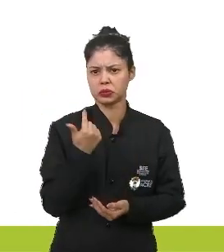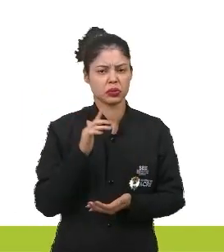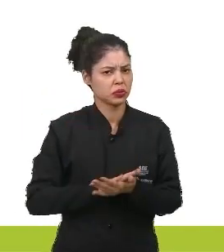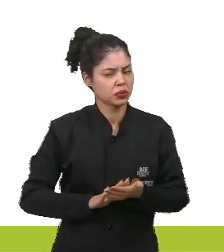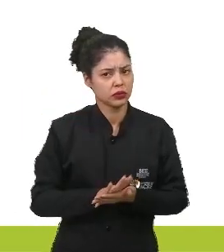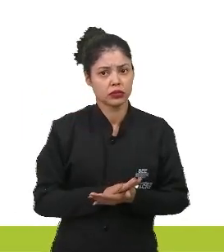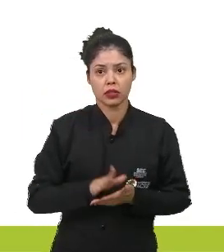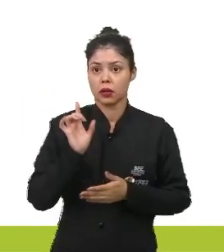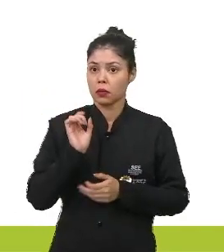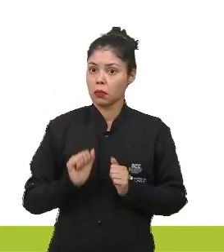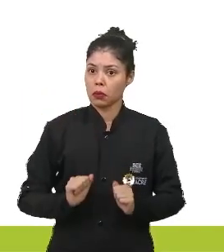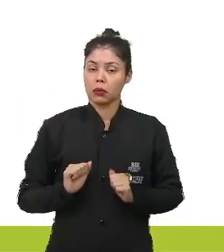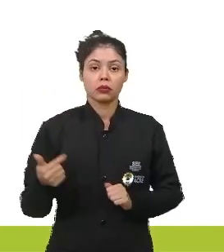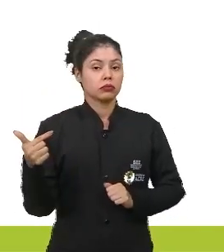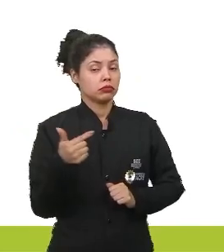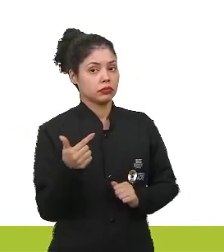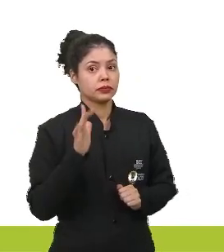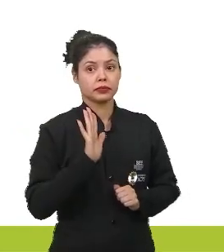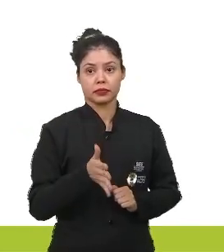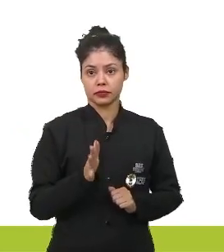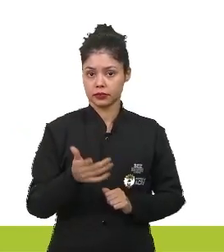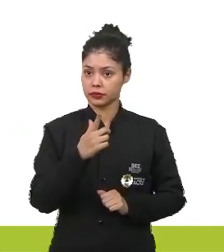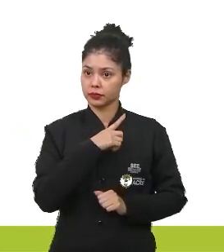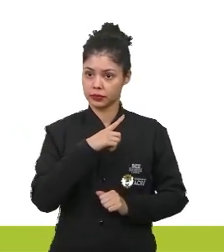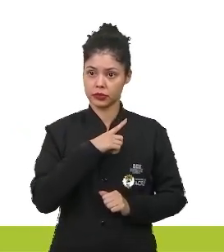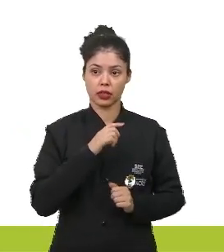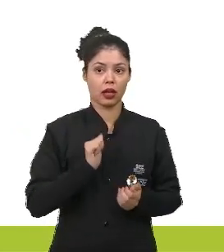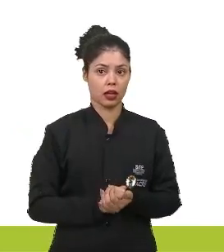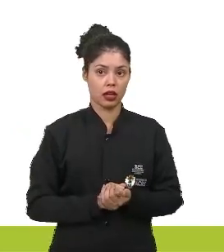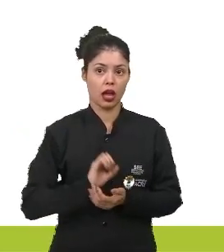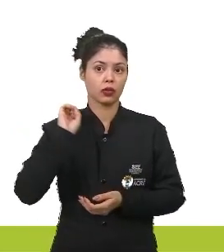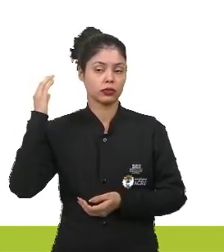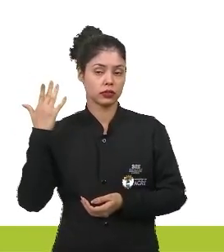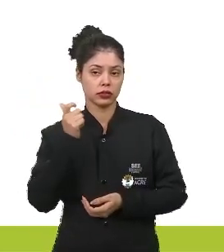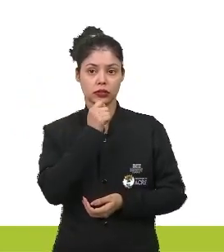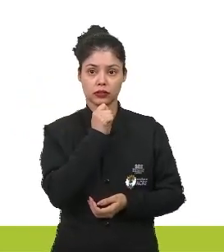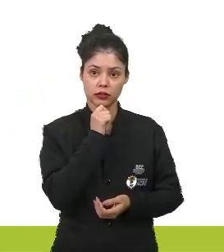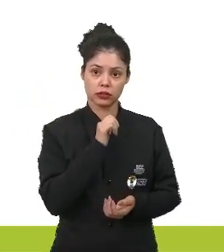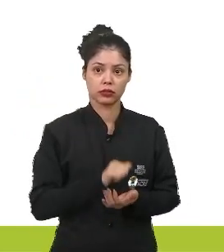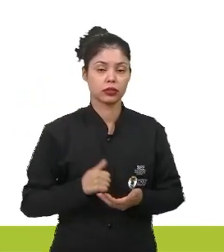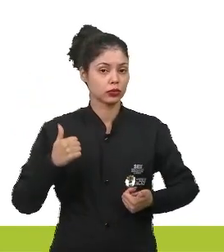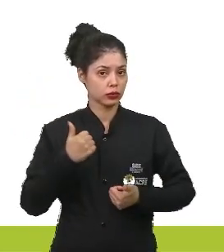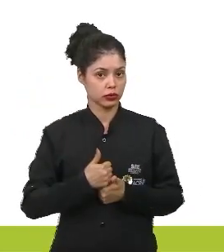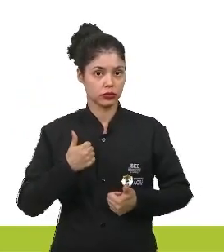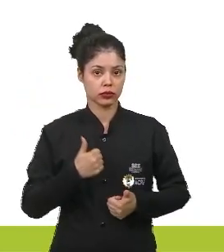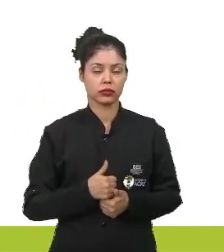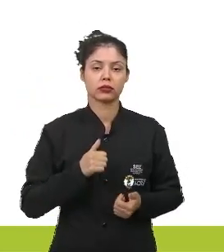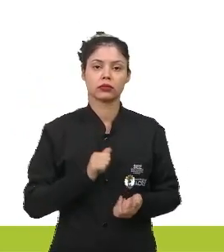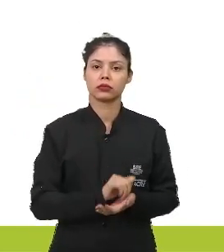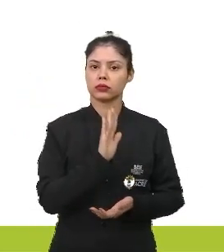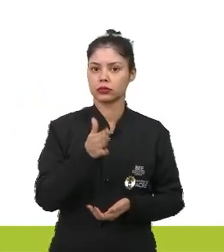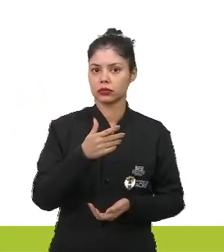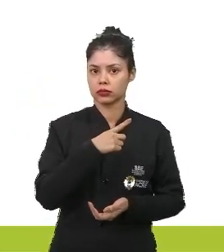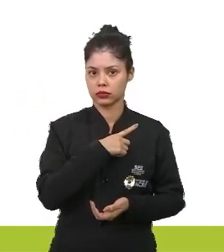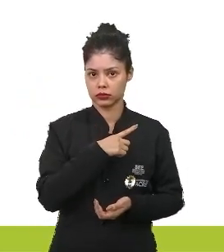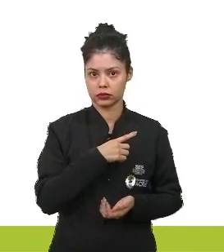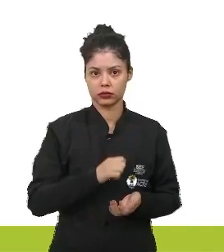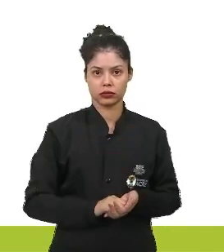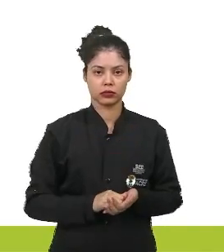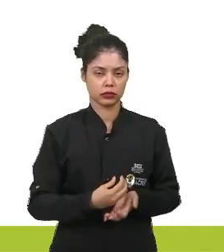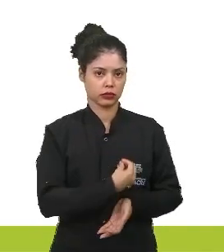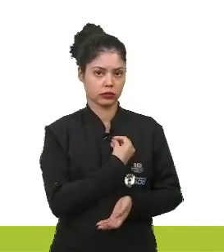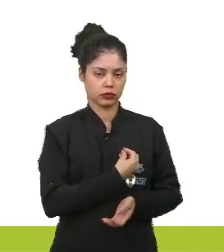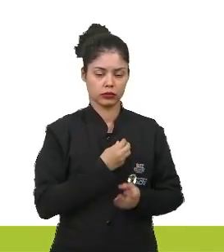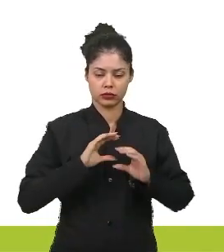ela pode ser secundária, quando no ambiente onde acontece a sucessão já tinha um ser vivo. Como assim,